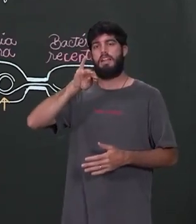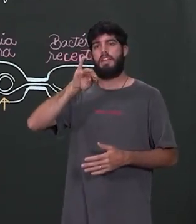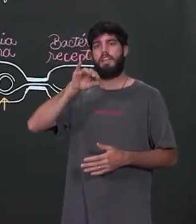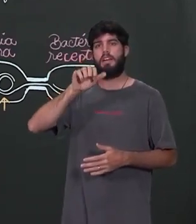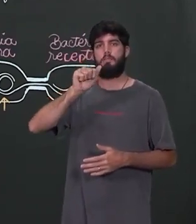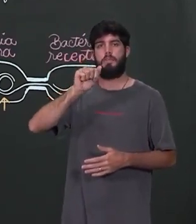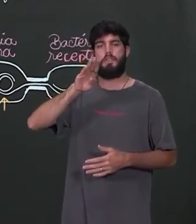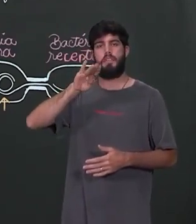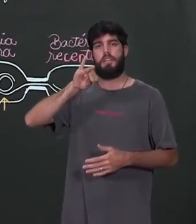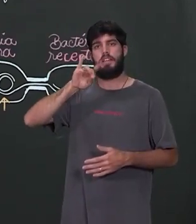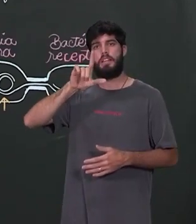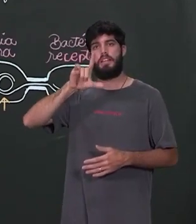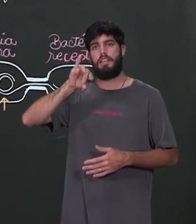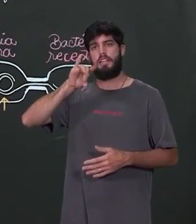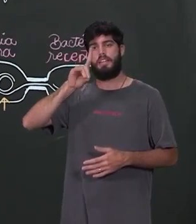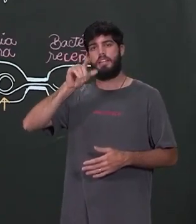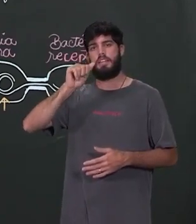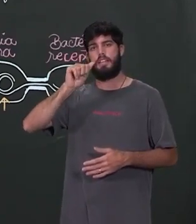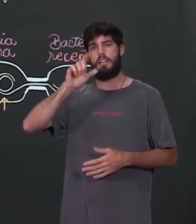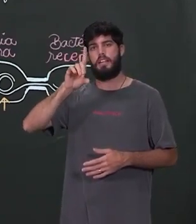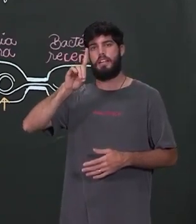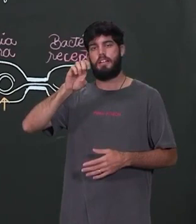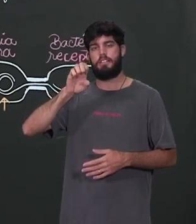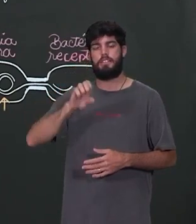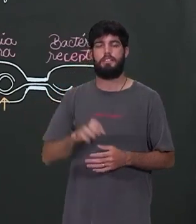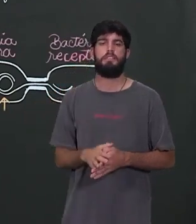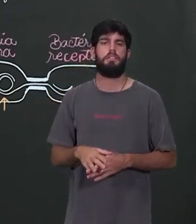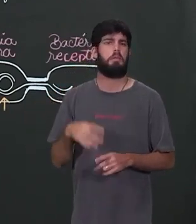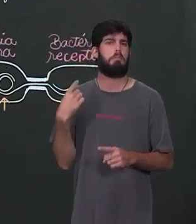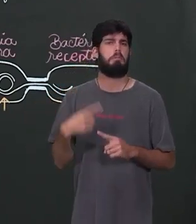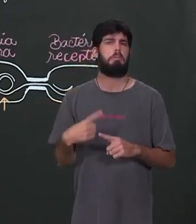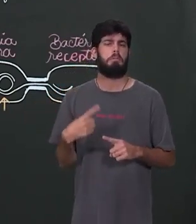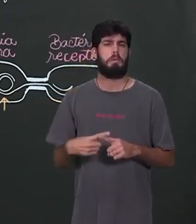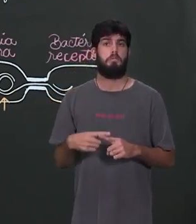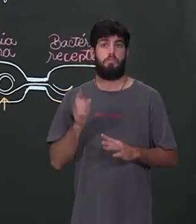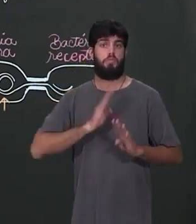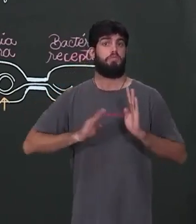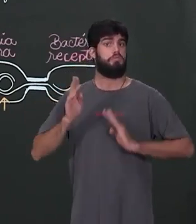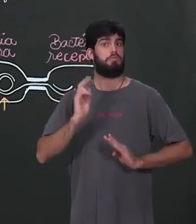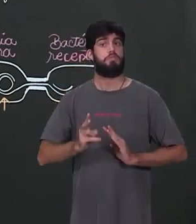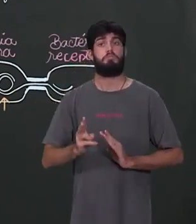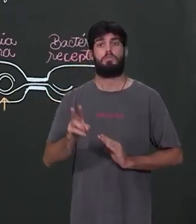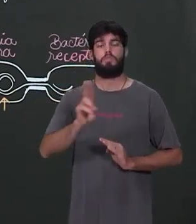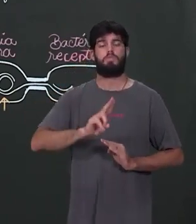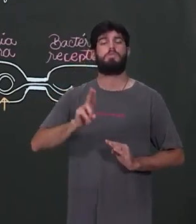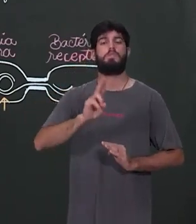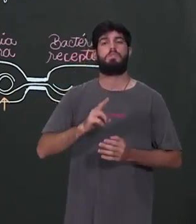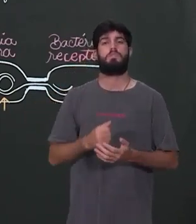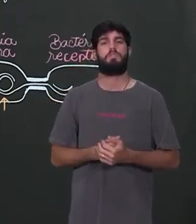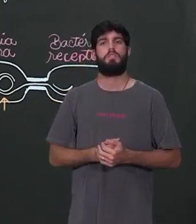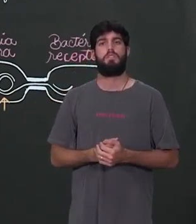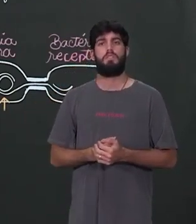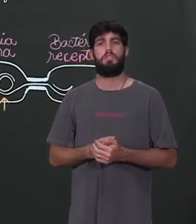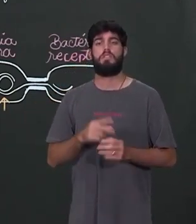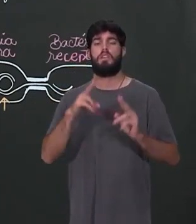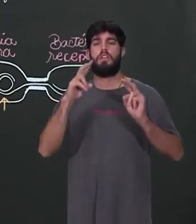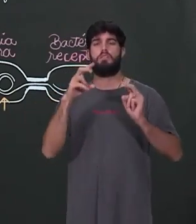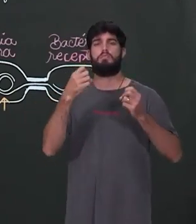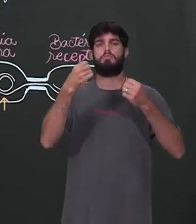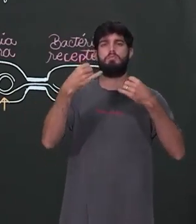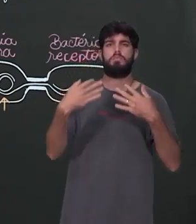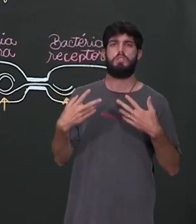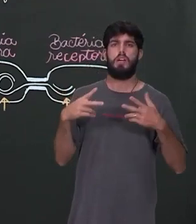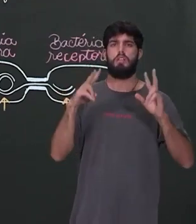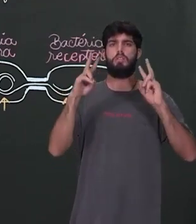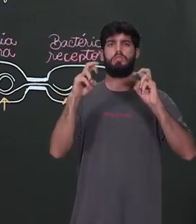seu coração. Variabilidade genética. Em biologia a gente ama. Por quê? Quando eu falo de variabilidade genética, eu estou falando